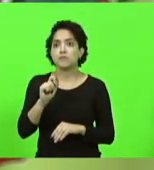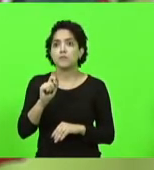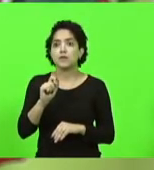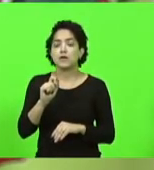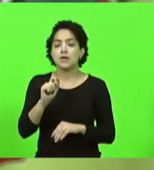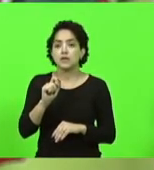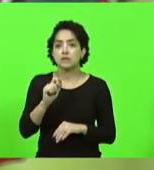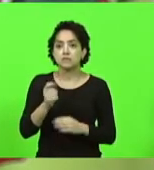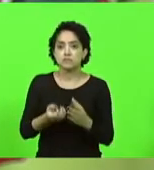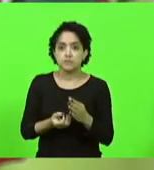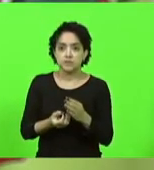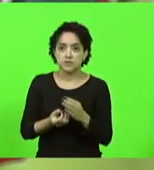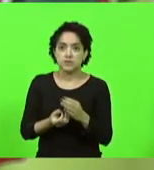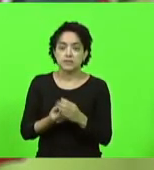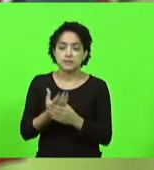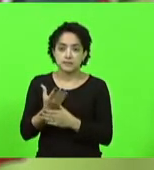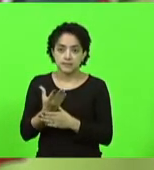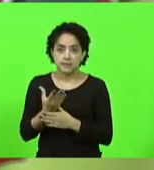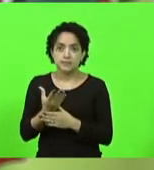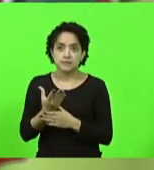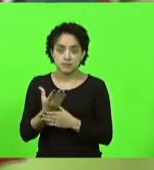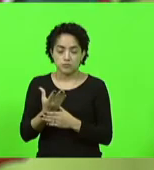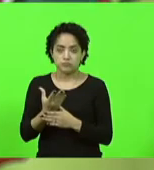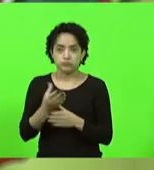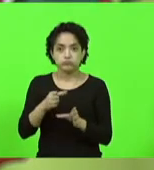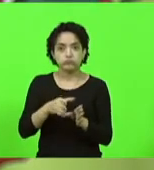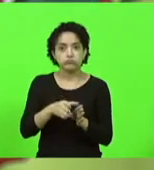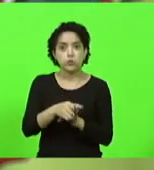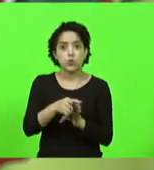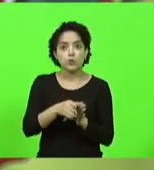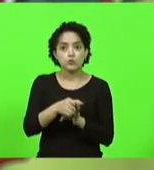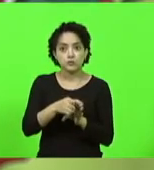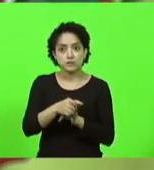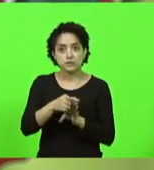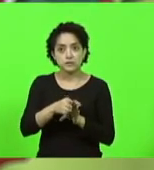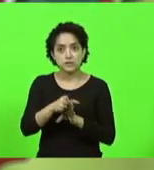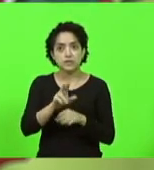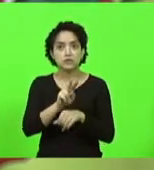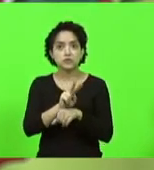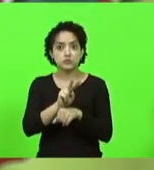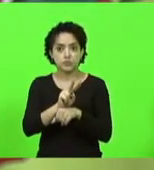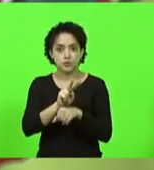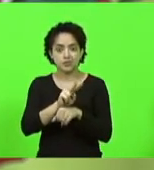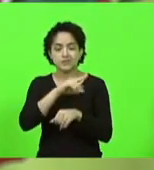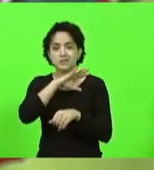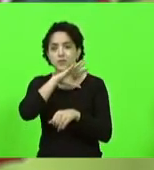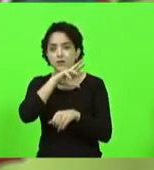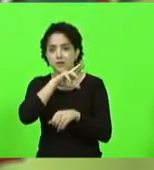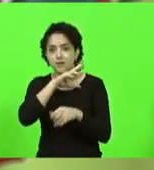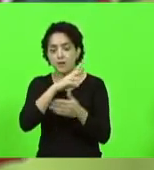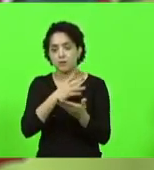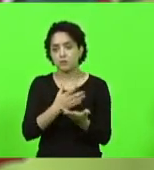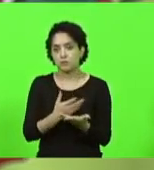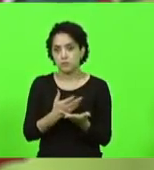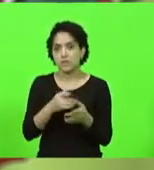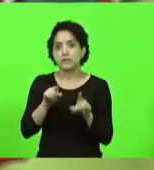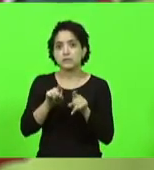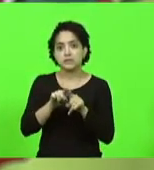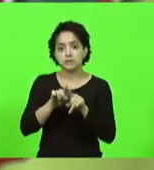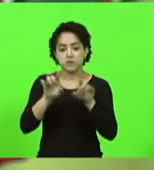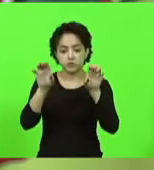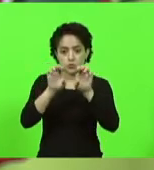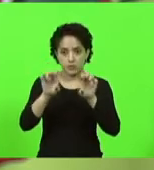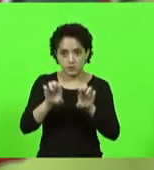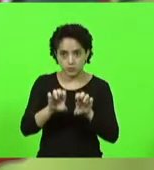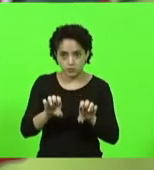de criação no governo do Conselho de Proteção Animal e também de uma estrutura mínima